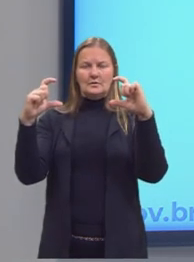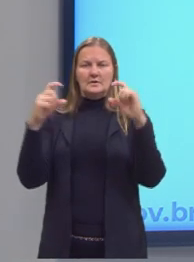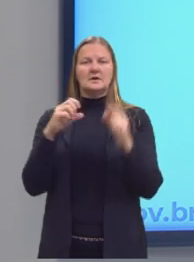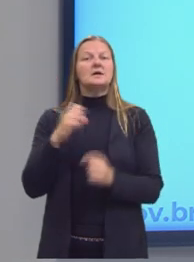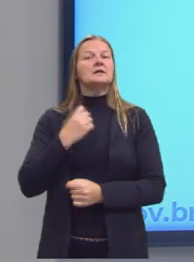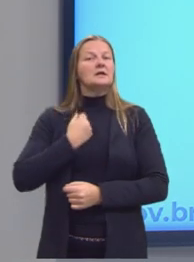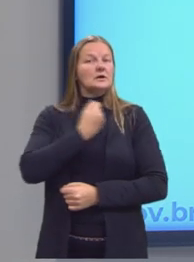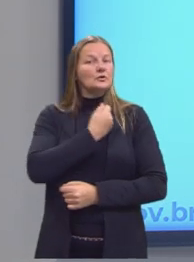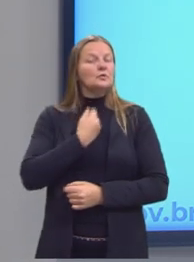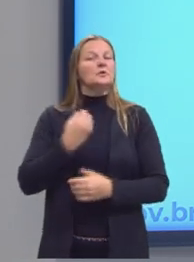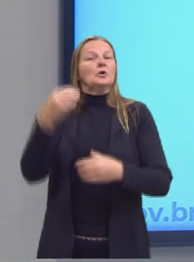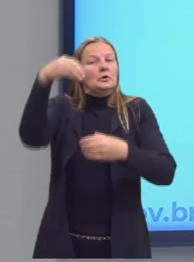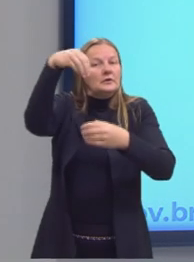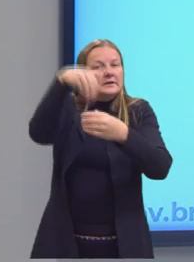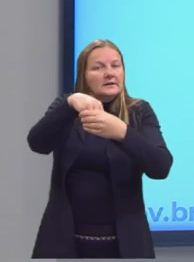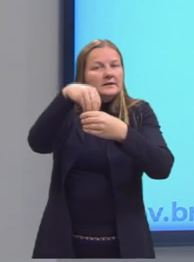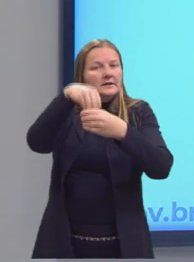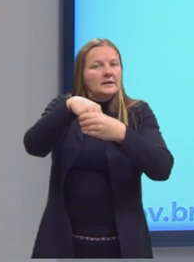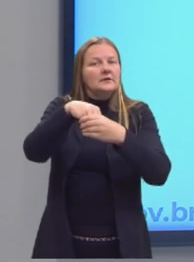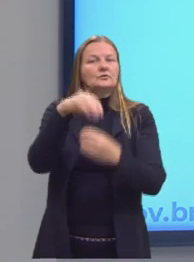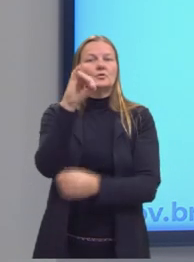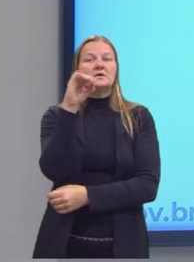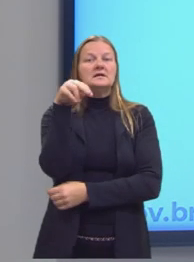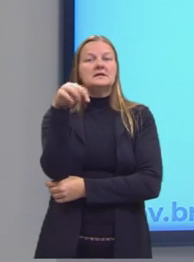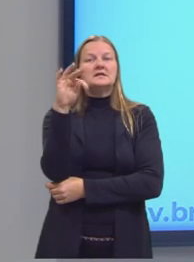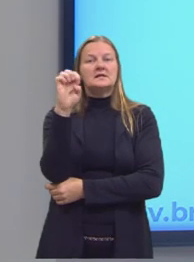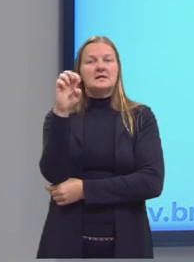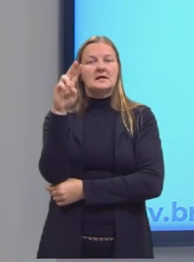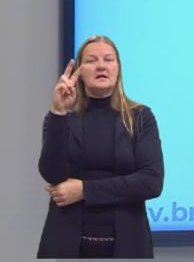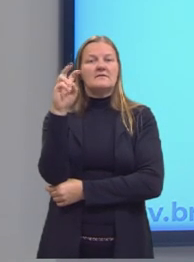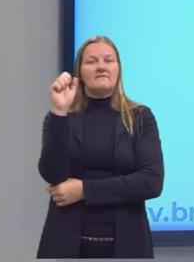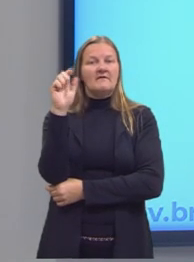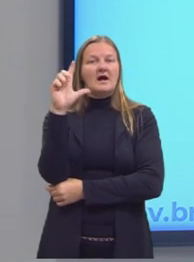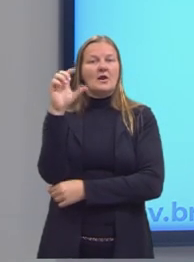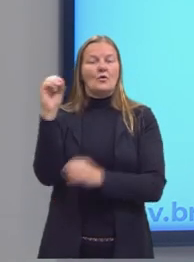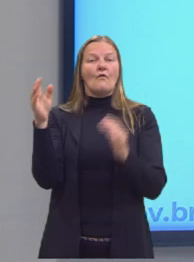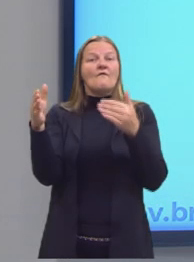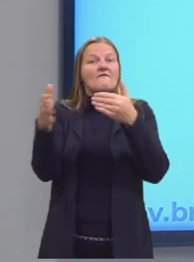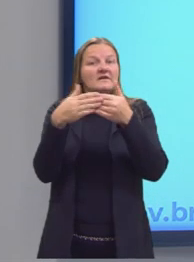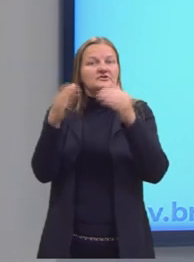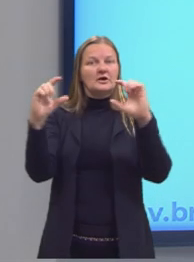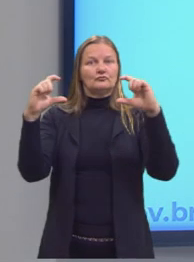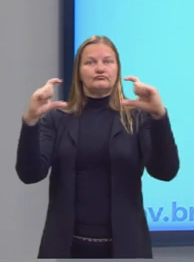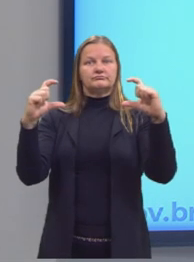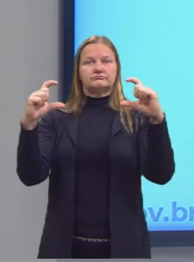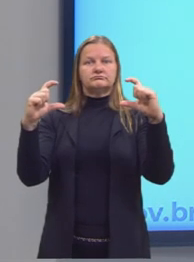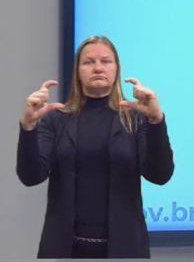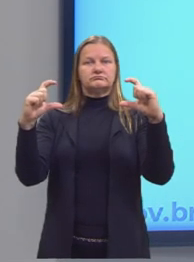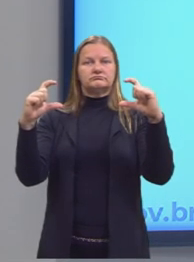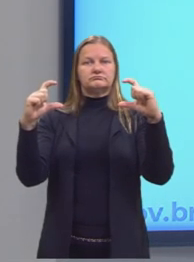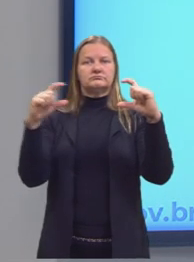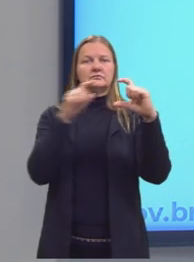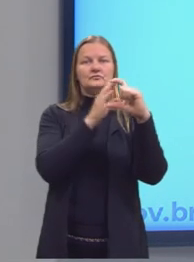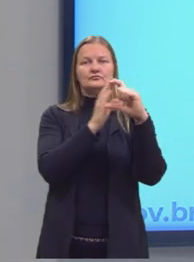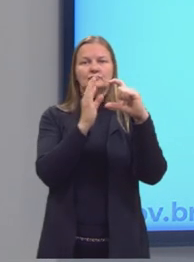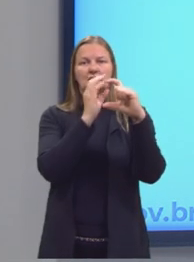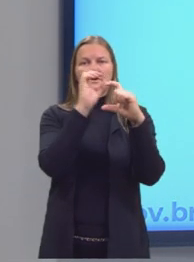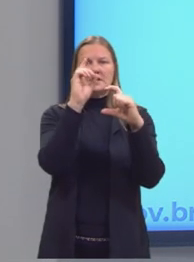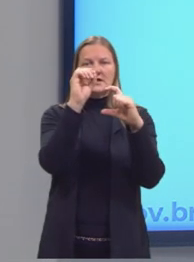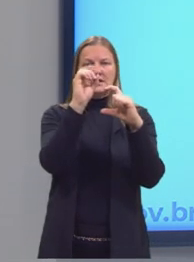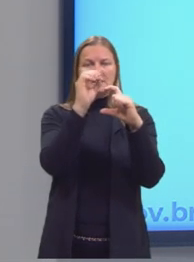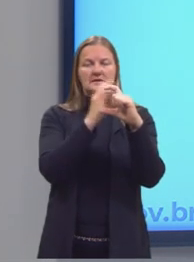estão incluídos no intervalo. É o a gente chama de intervalo fechado. Então, é o intervalo de 10